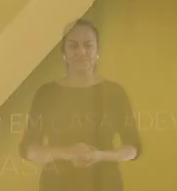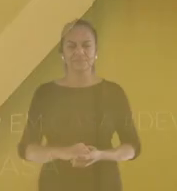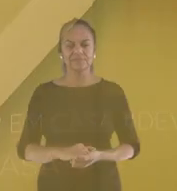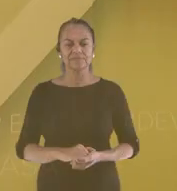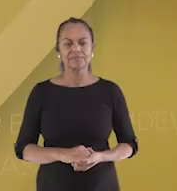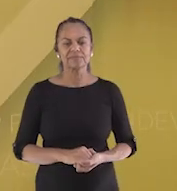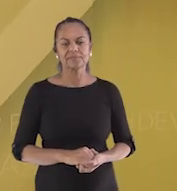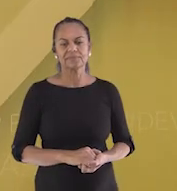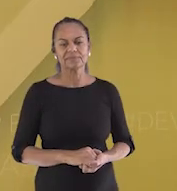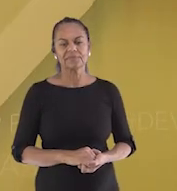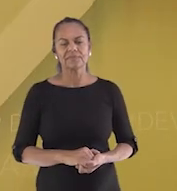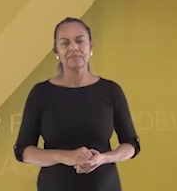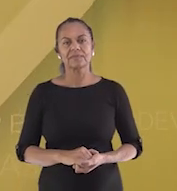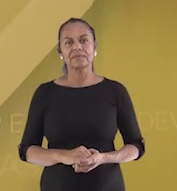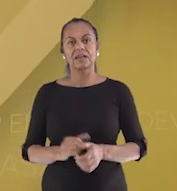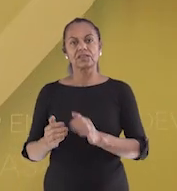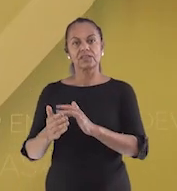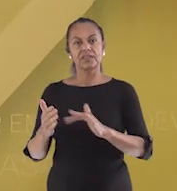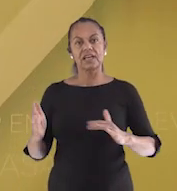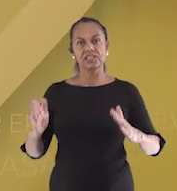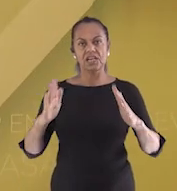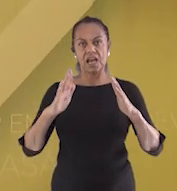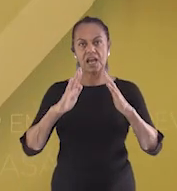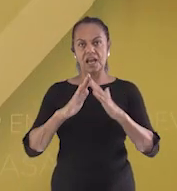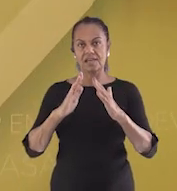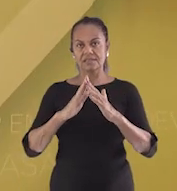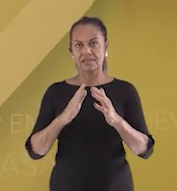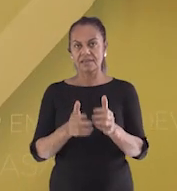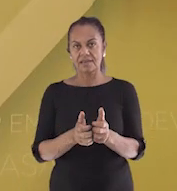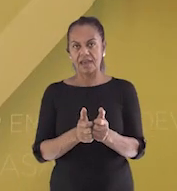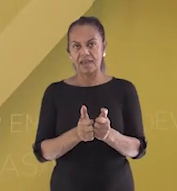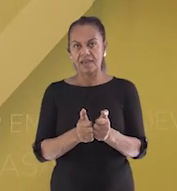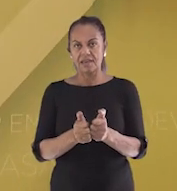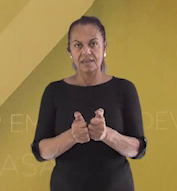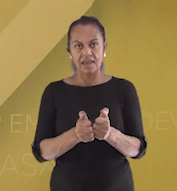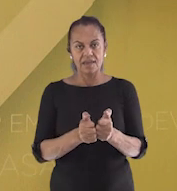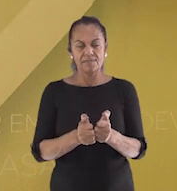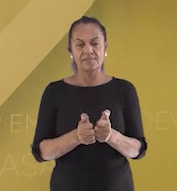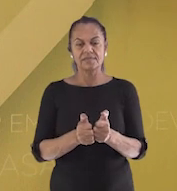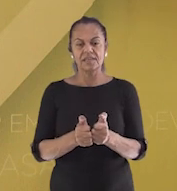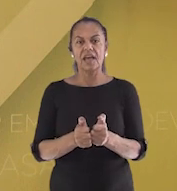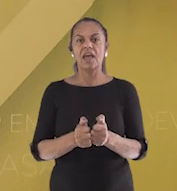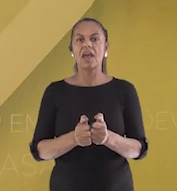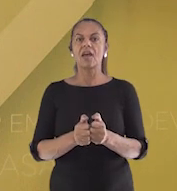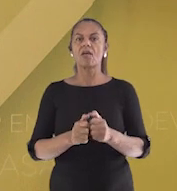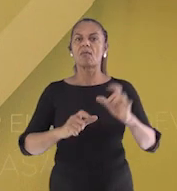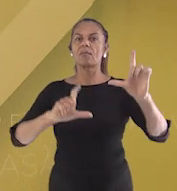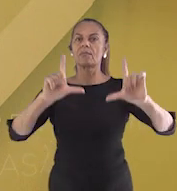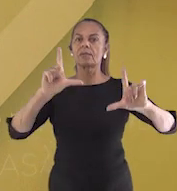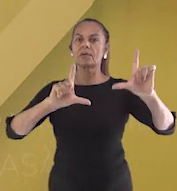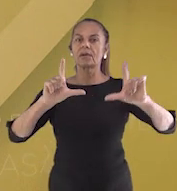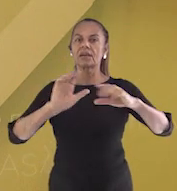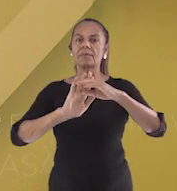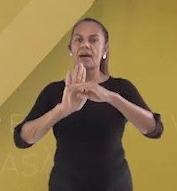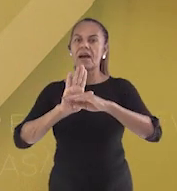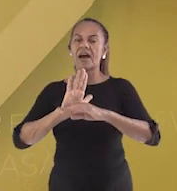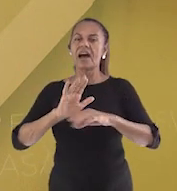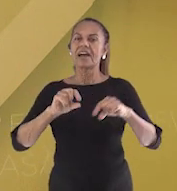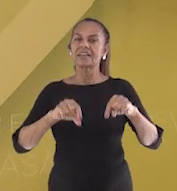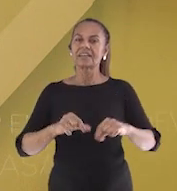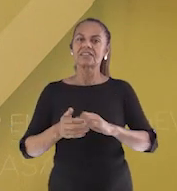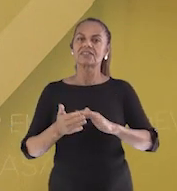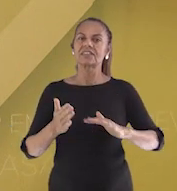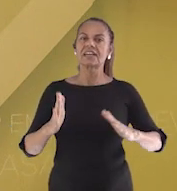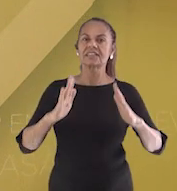O Dever em Casa Games é um programa aqui do Dever em Casa na TV. Nele, podem aprender muita coisa legal